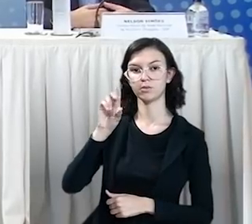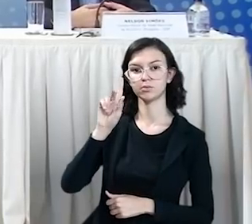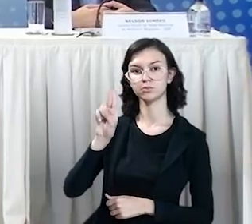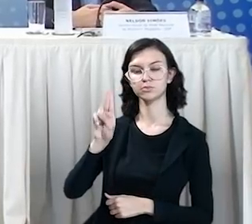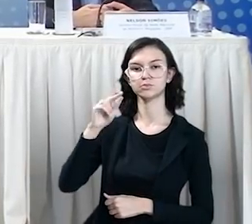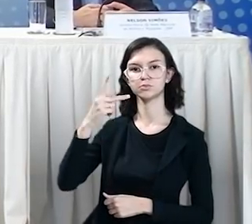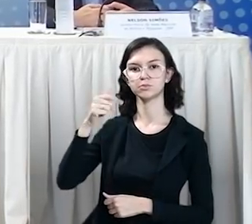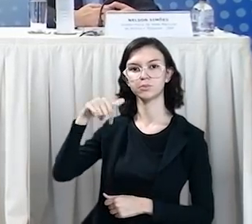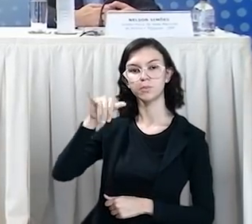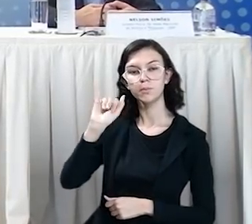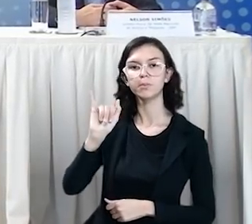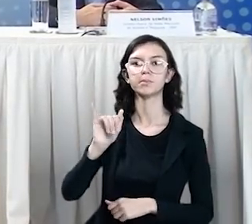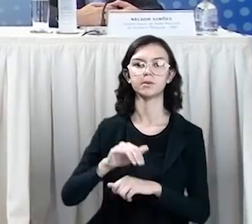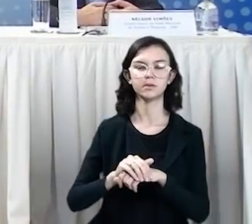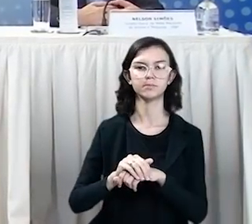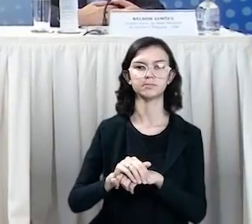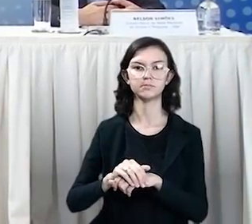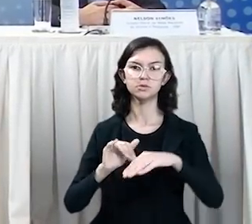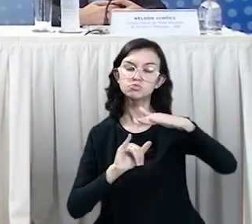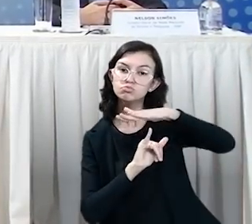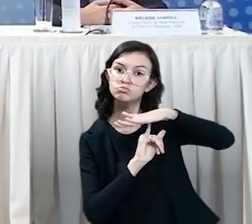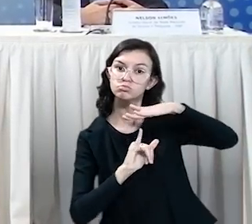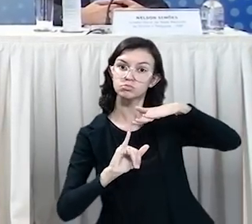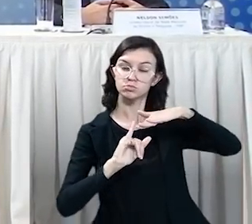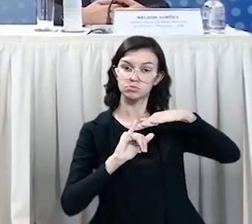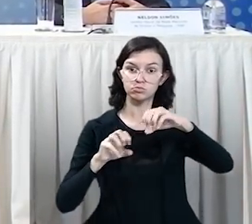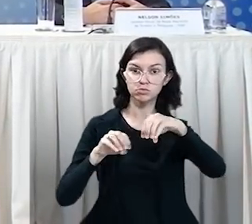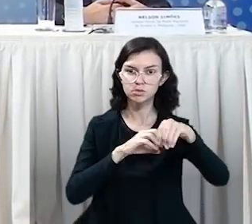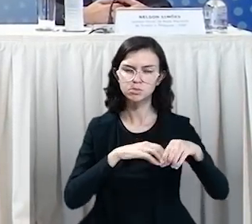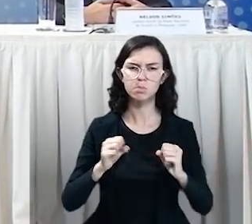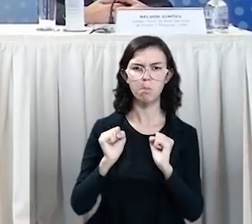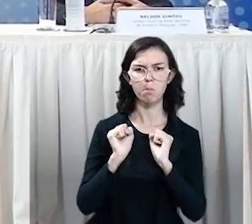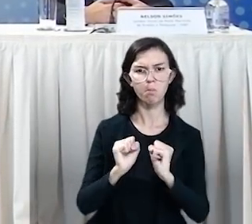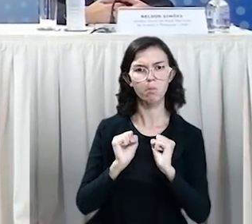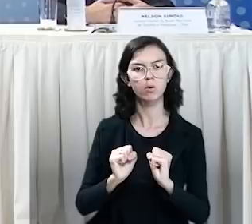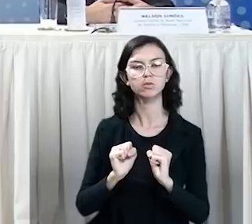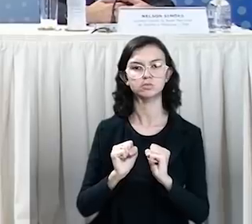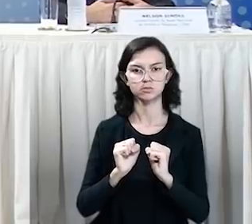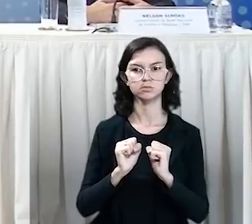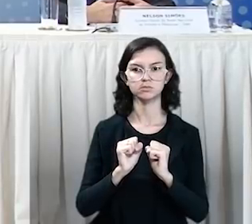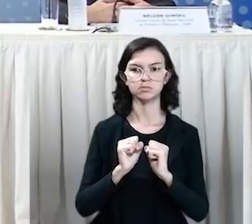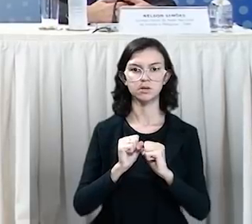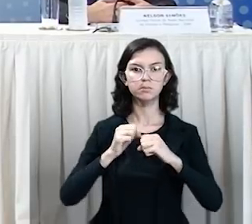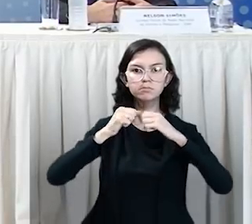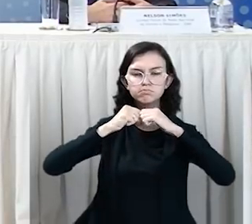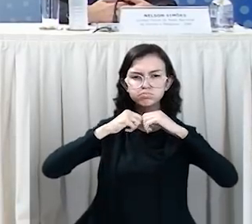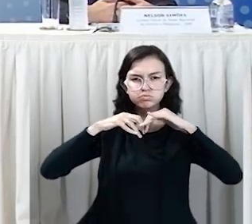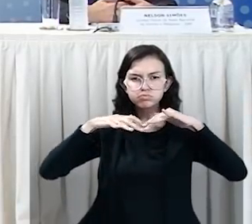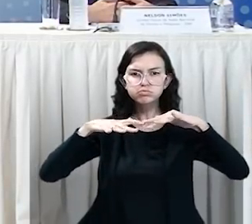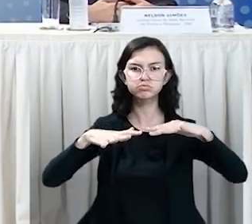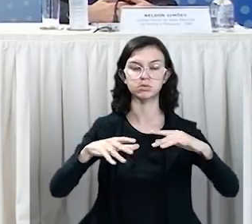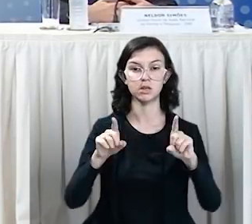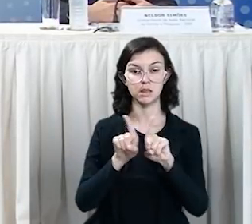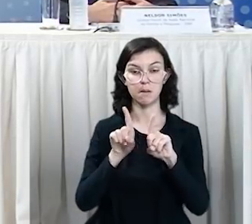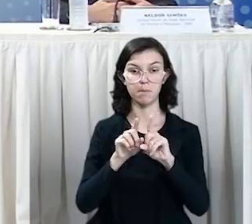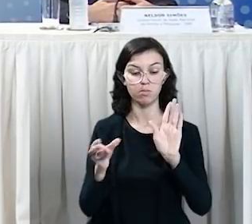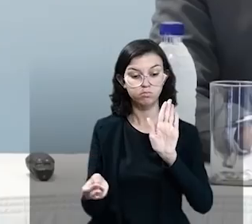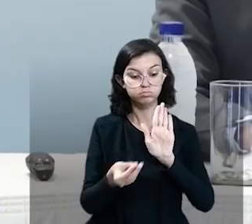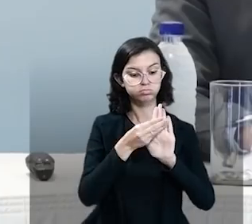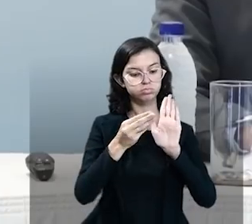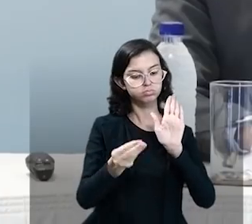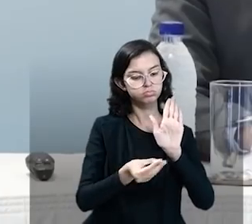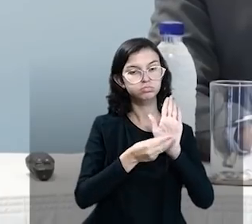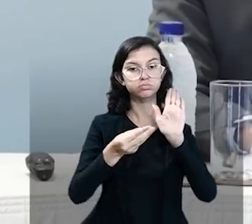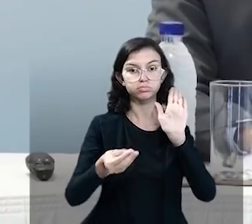as instituições de ensino autorizadas podem publicar e armazenar conteúdos